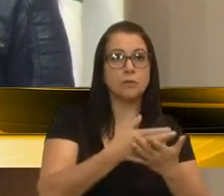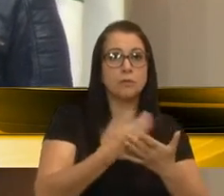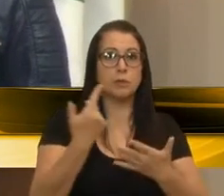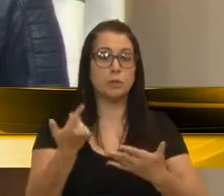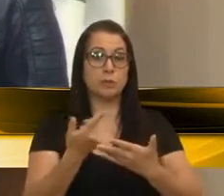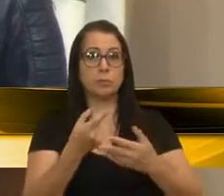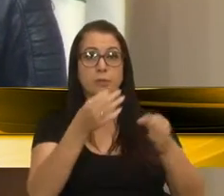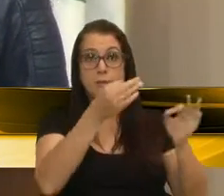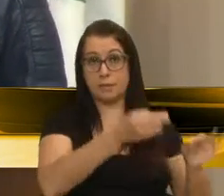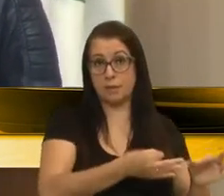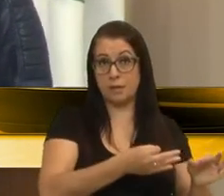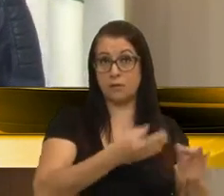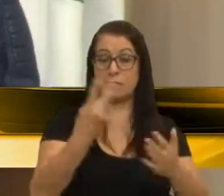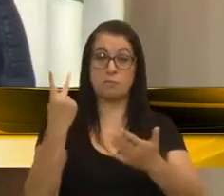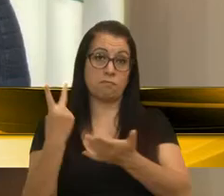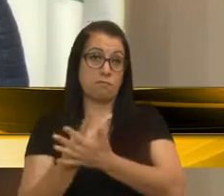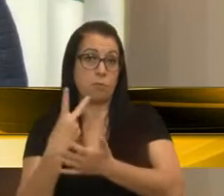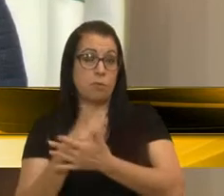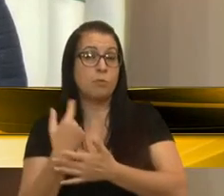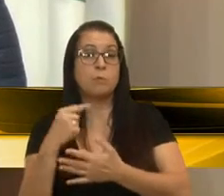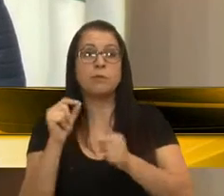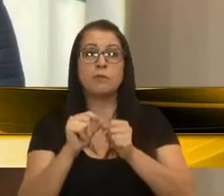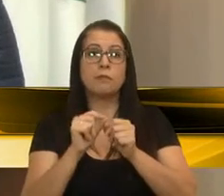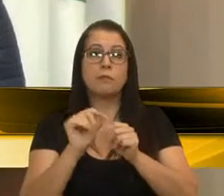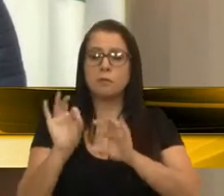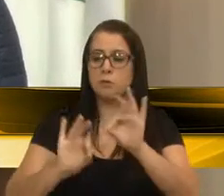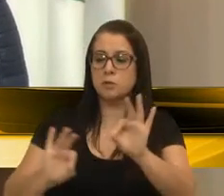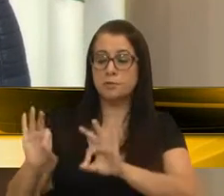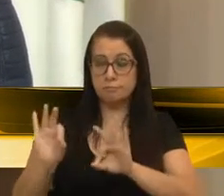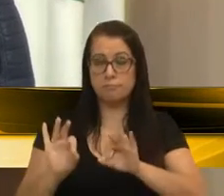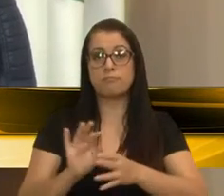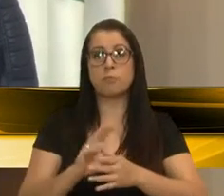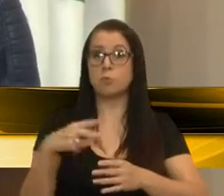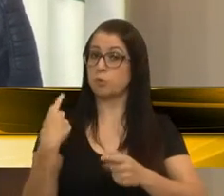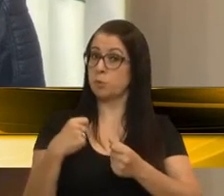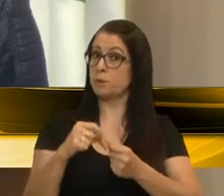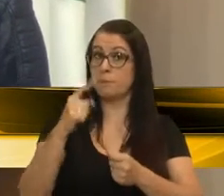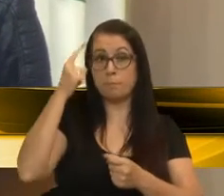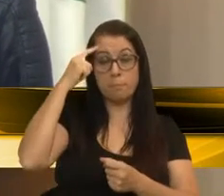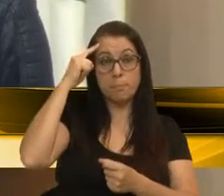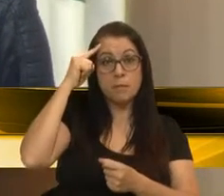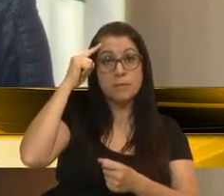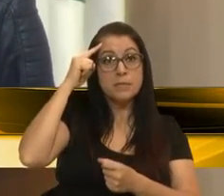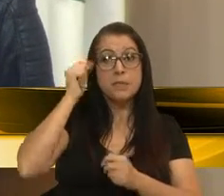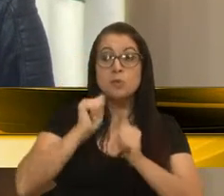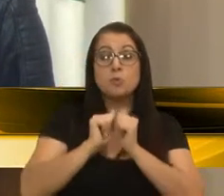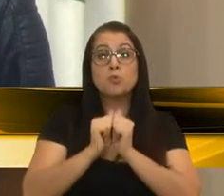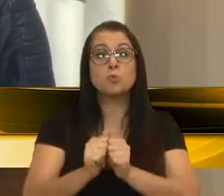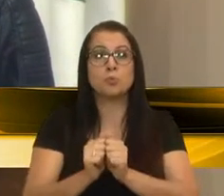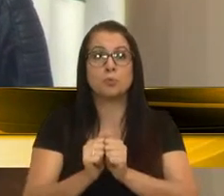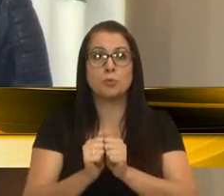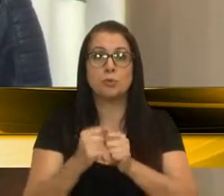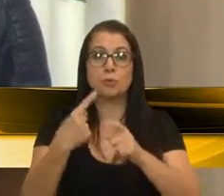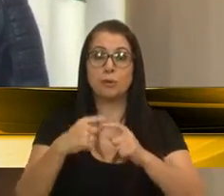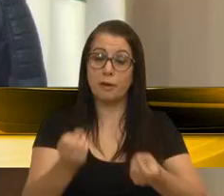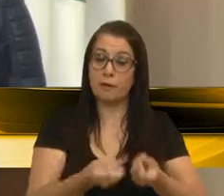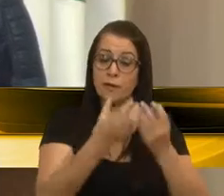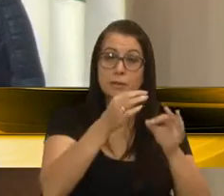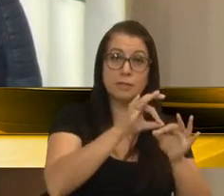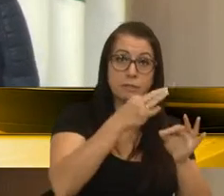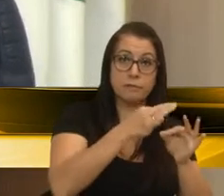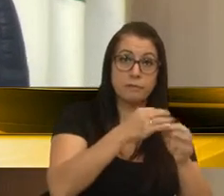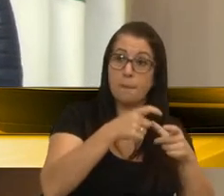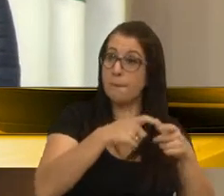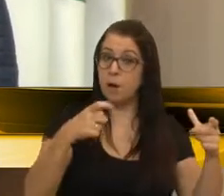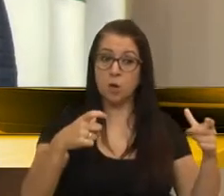sobre o que deu certo, o que não deu certo, o que precisa ser remodelado. Nós precisamos pensar nisso juntos, porque a Festa da Uva